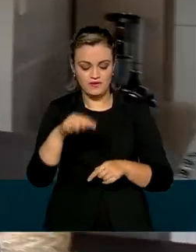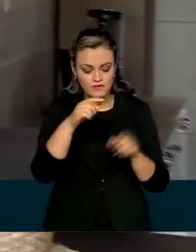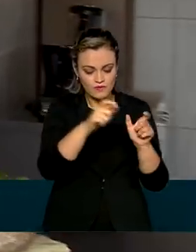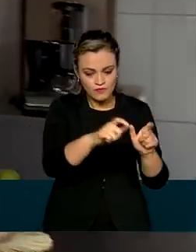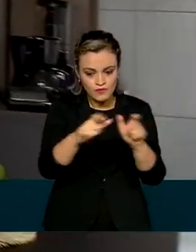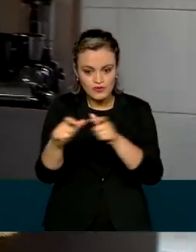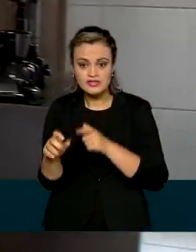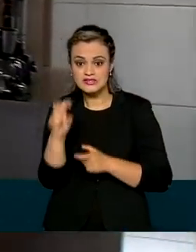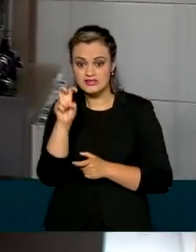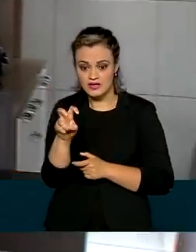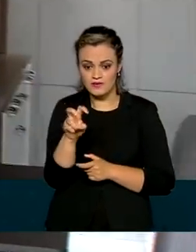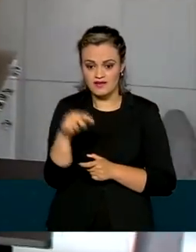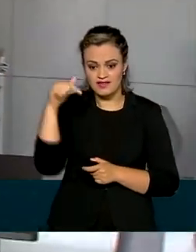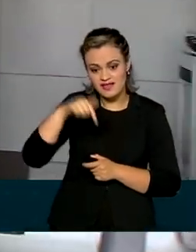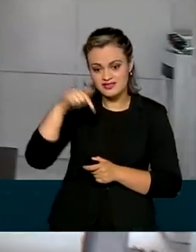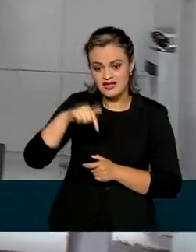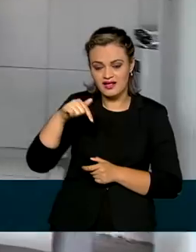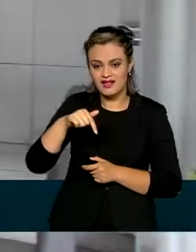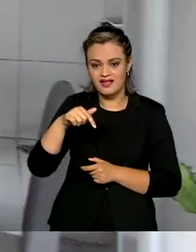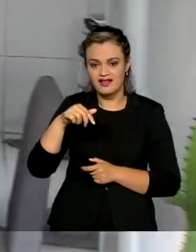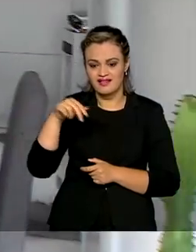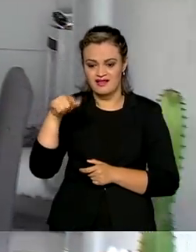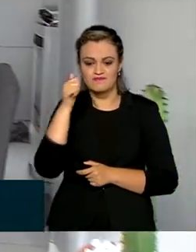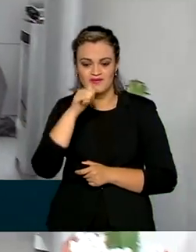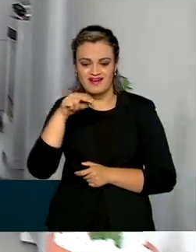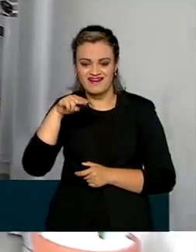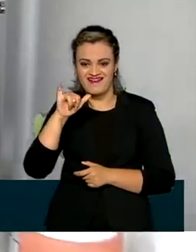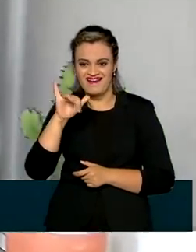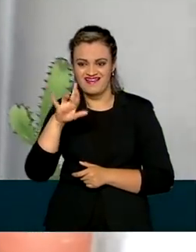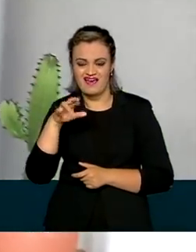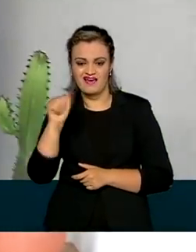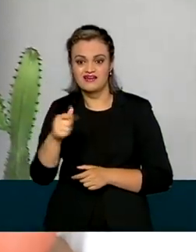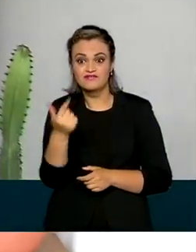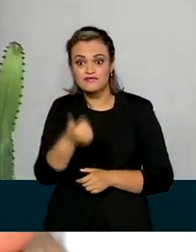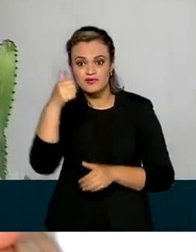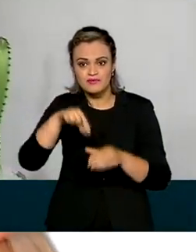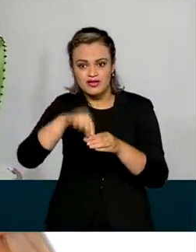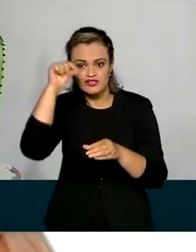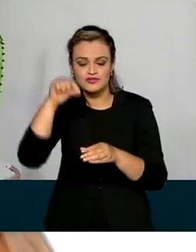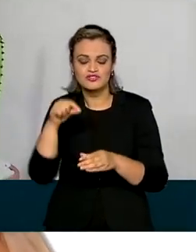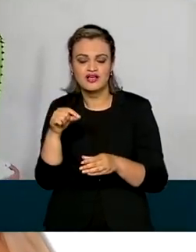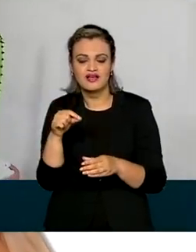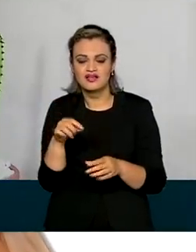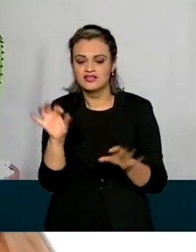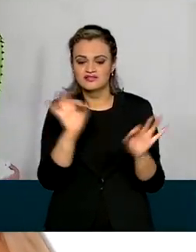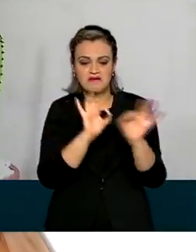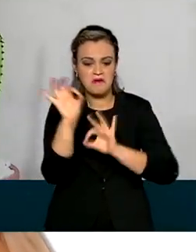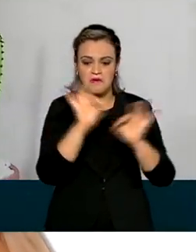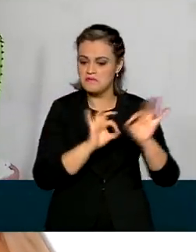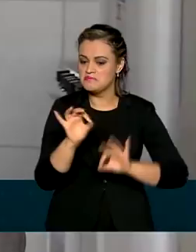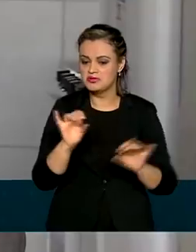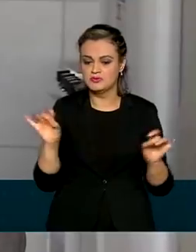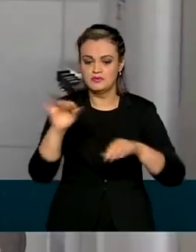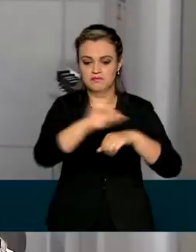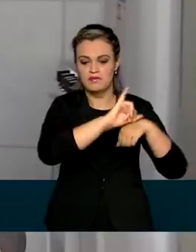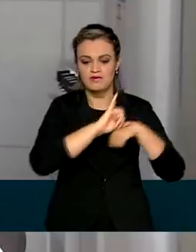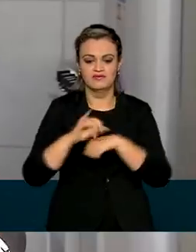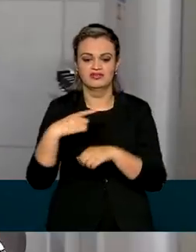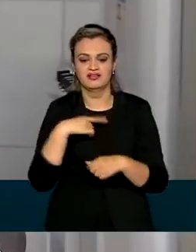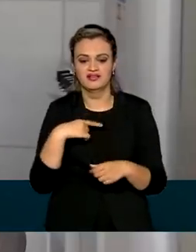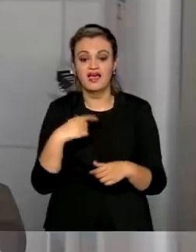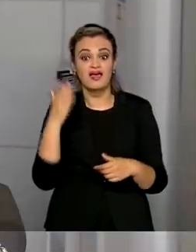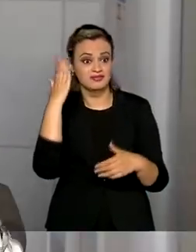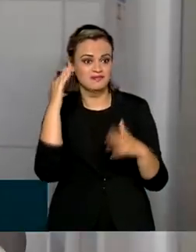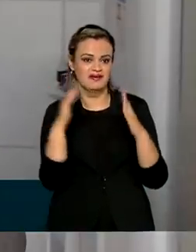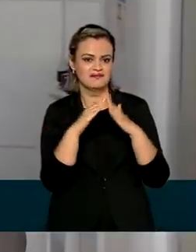cinco cômodos, e esta aqui, a da Nayara, que foi a primeira a ser sorteada, já veio totalmente imobilhada. Eu sabia que era uma